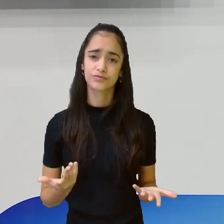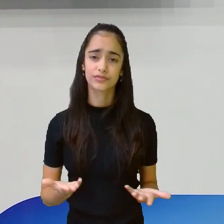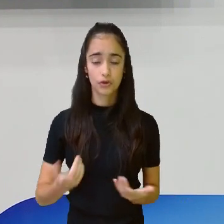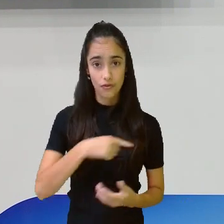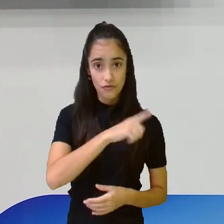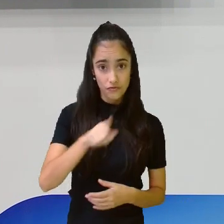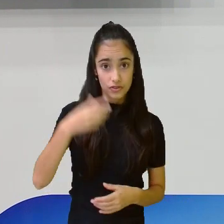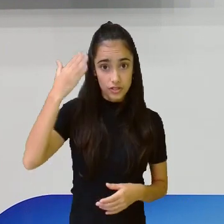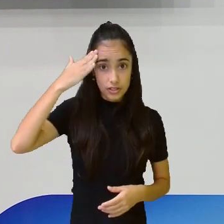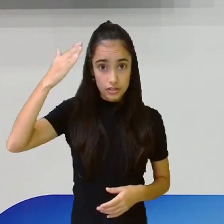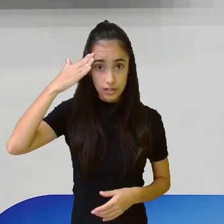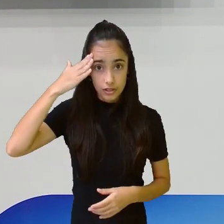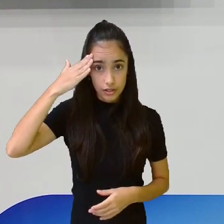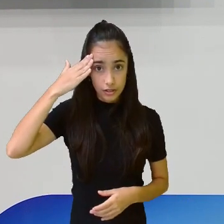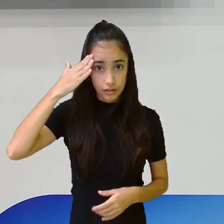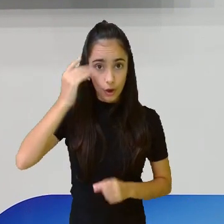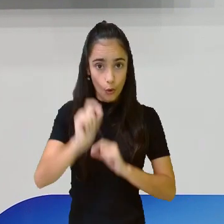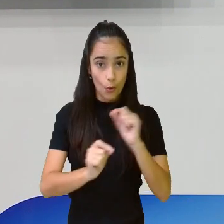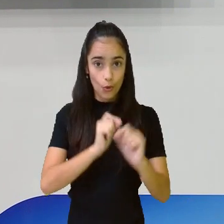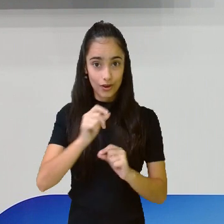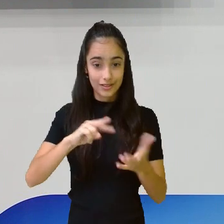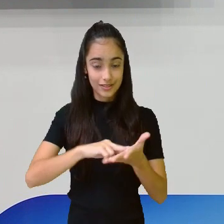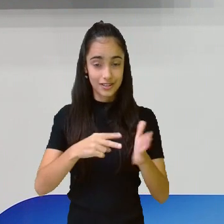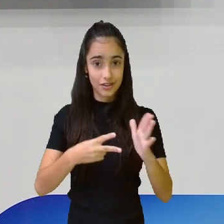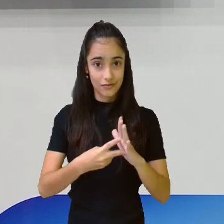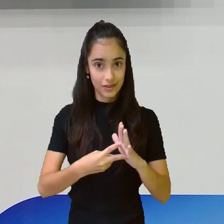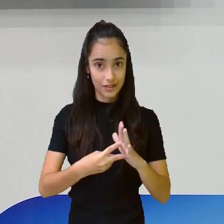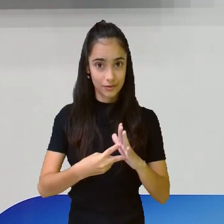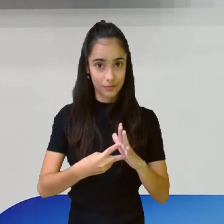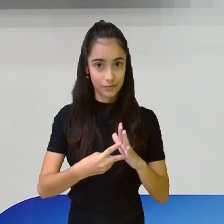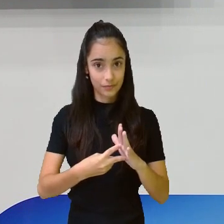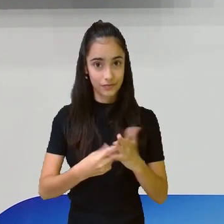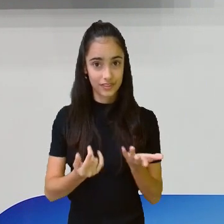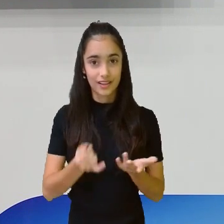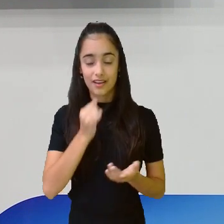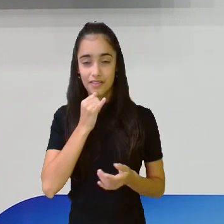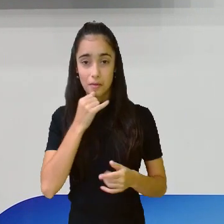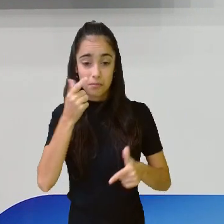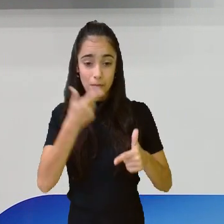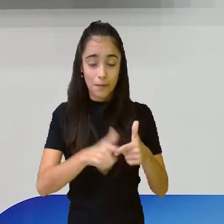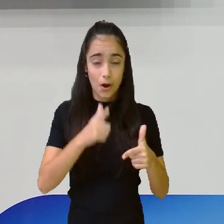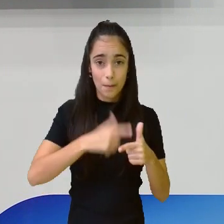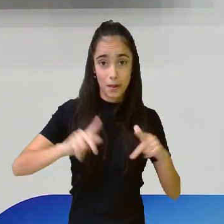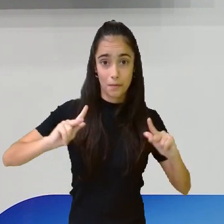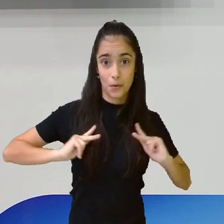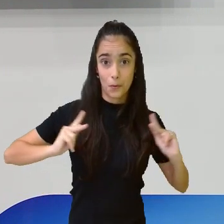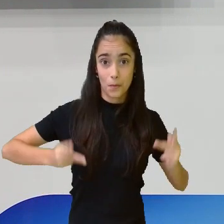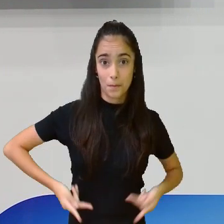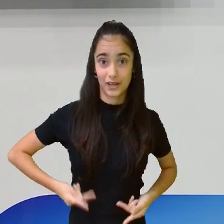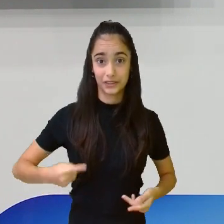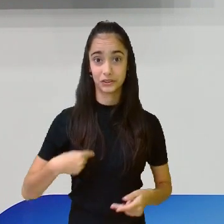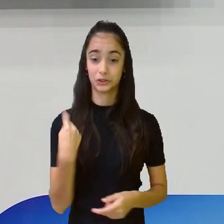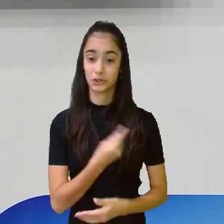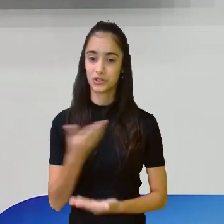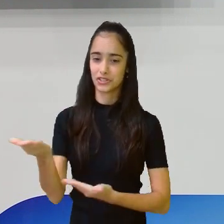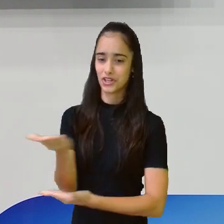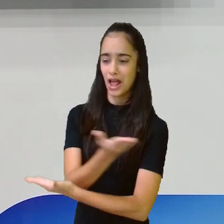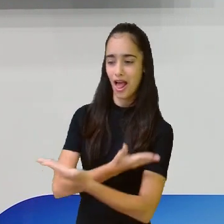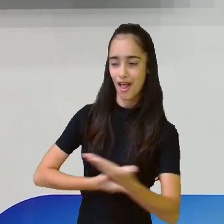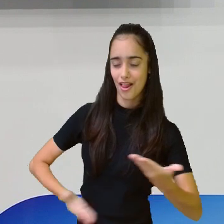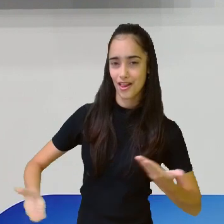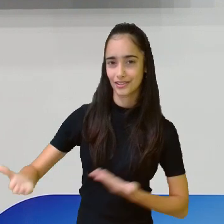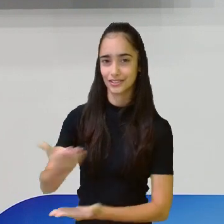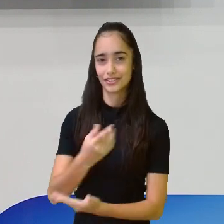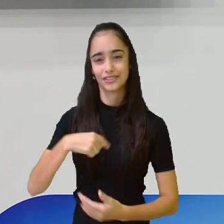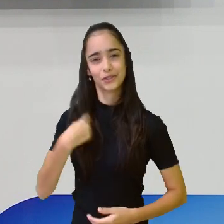Entenderam aí que é um conflito humano nas nossas relações, que a gente precisa ter mais paciência,